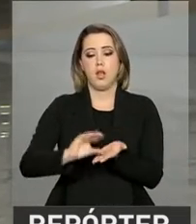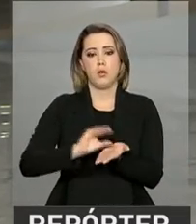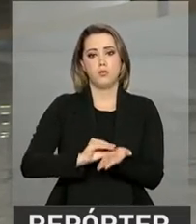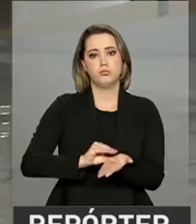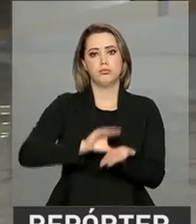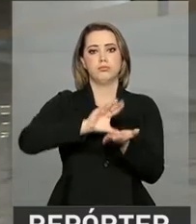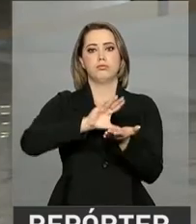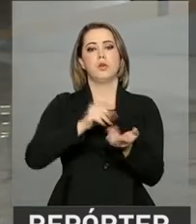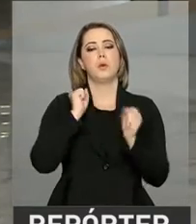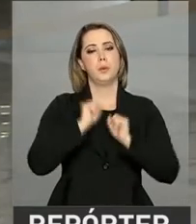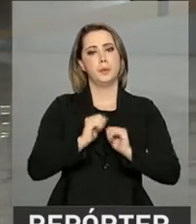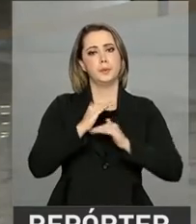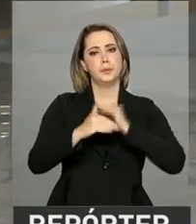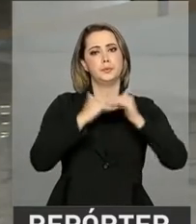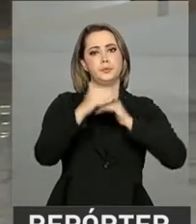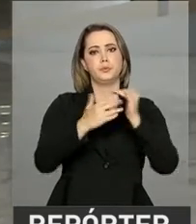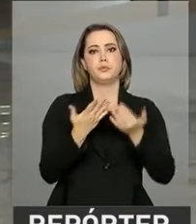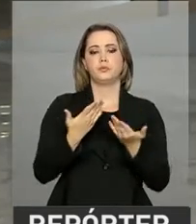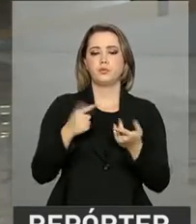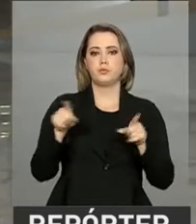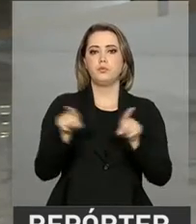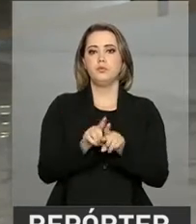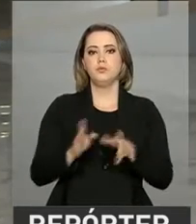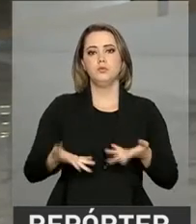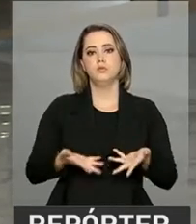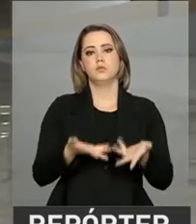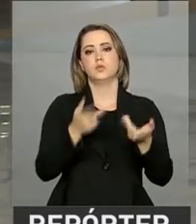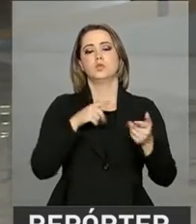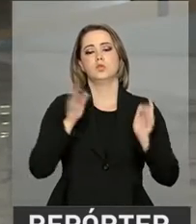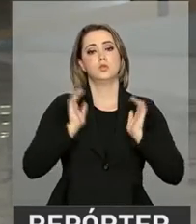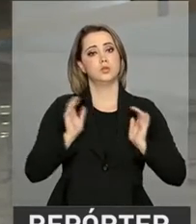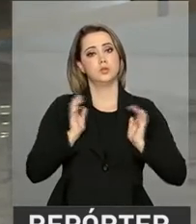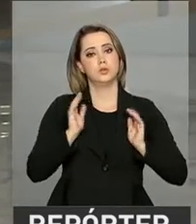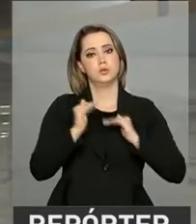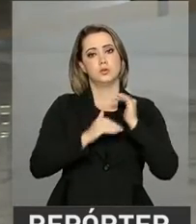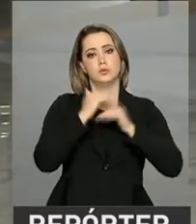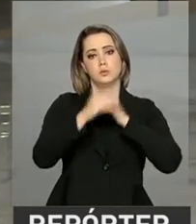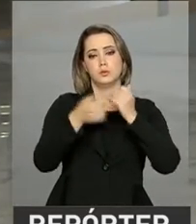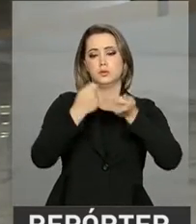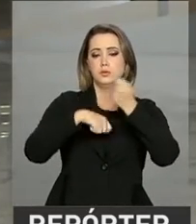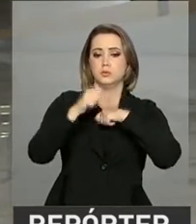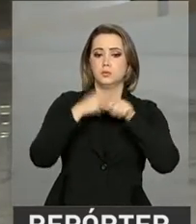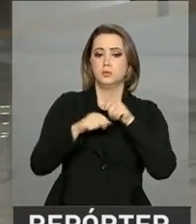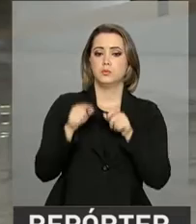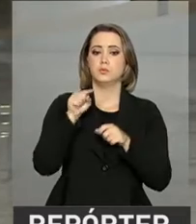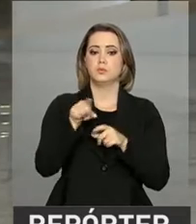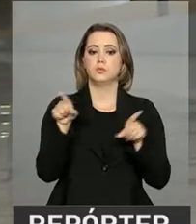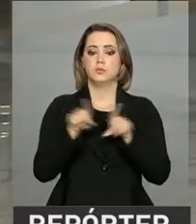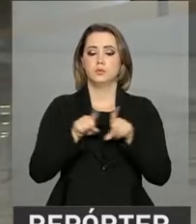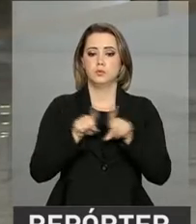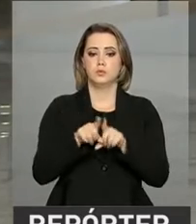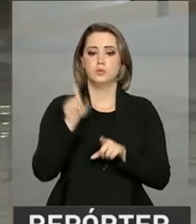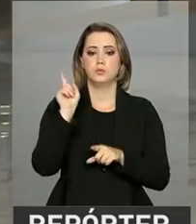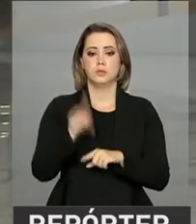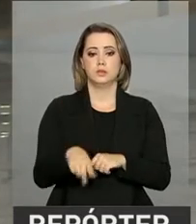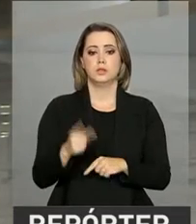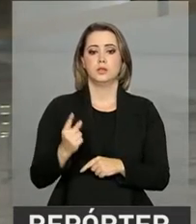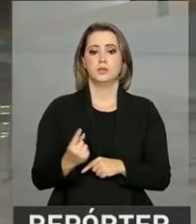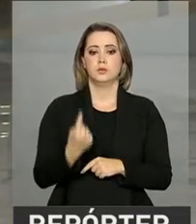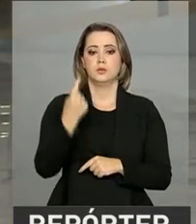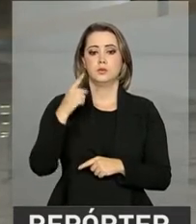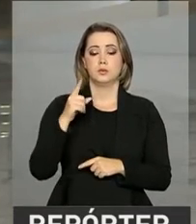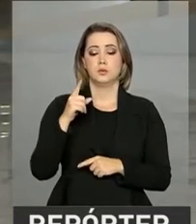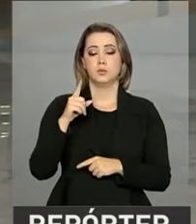ampliar negócios, desenvolver projetos e gerar mais riqueza e crescimento econômico. Isso também, esse resultado também é um